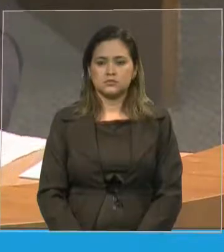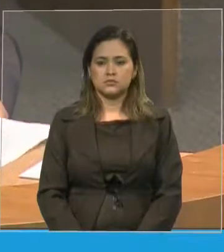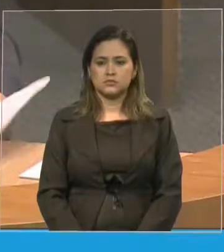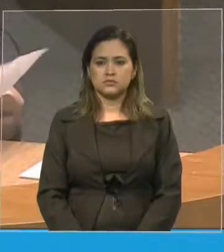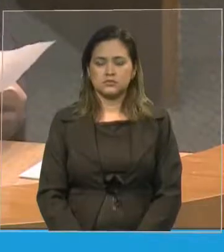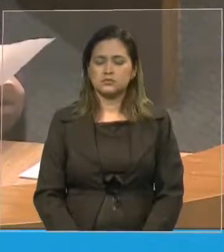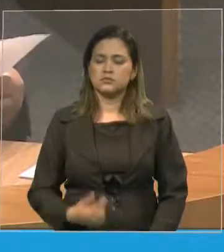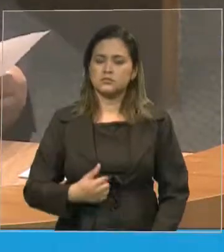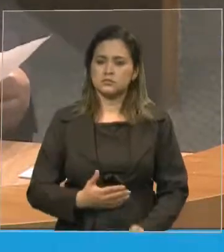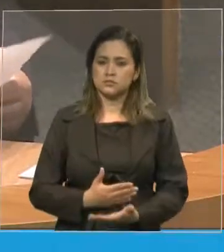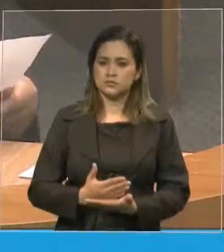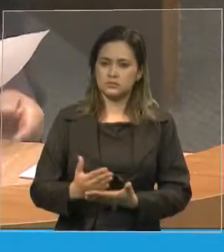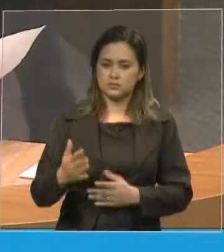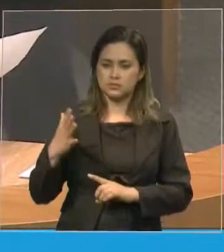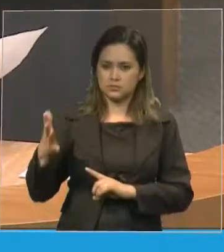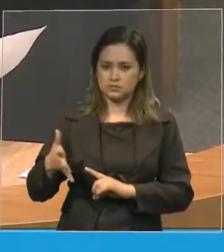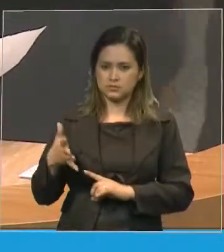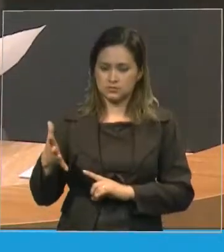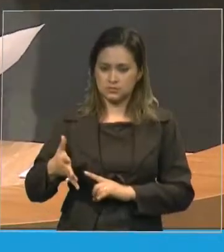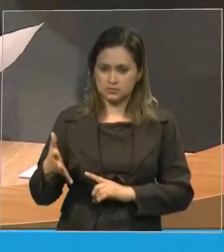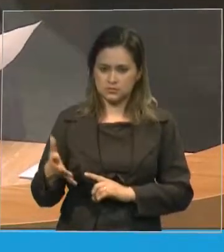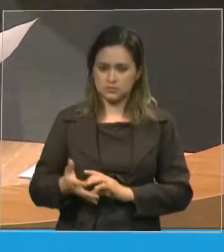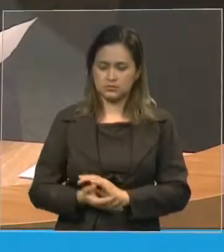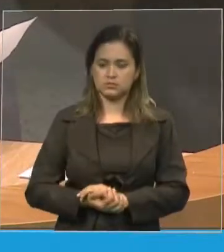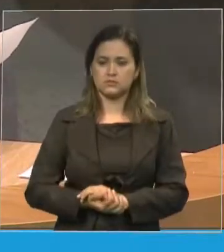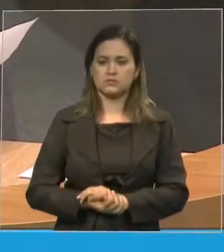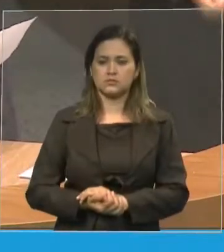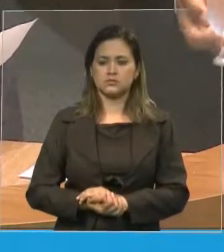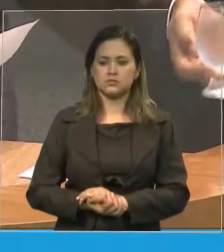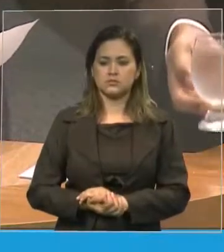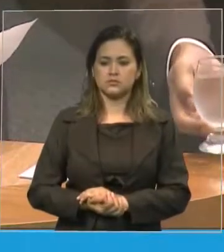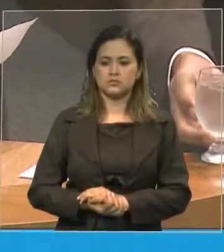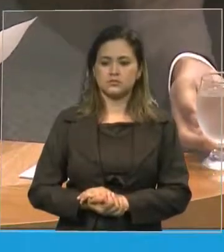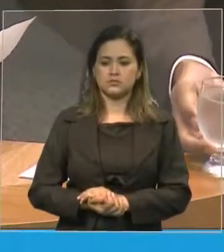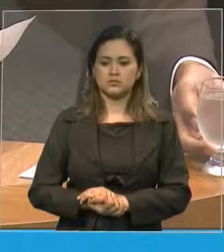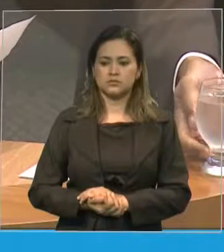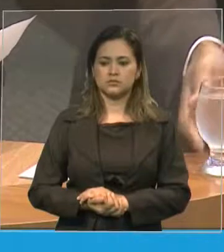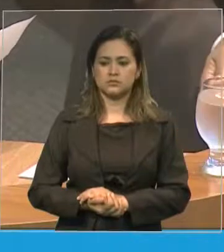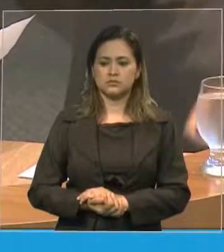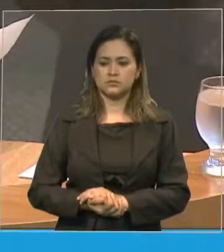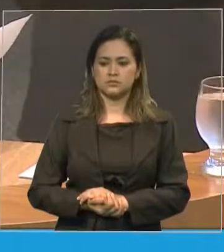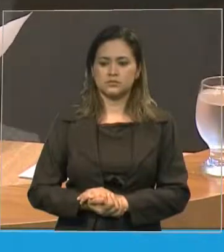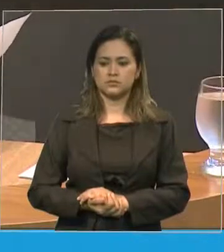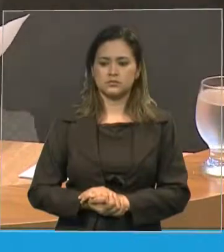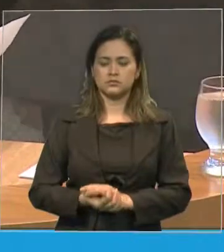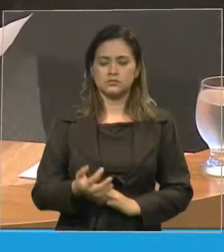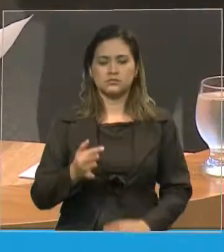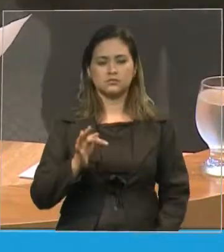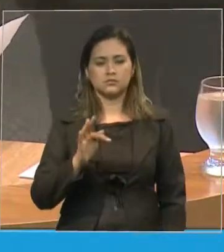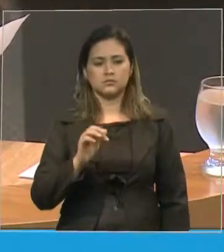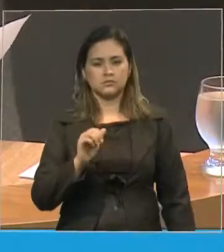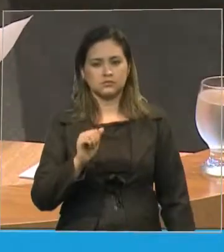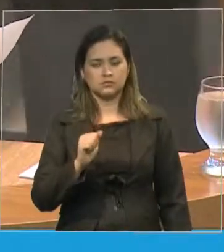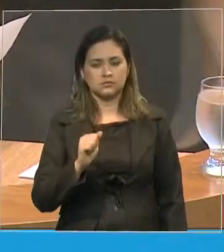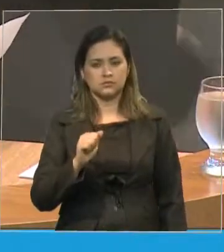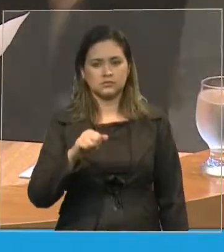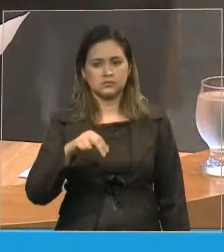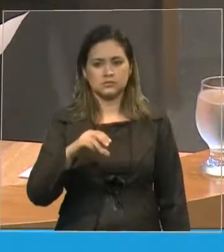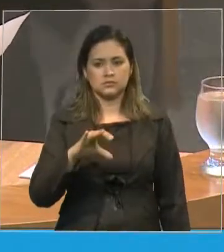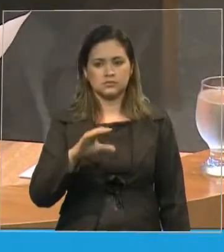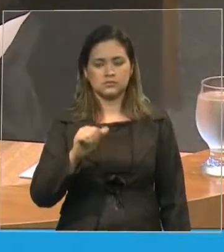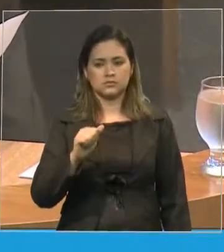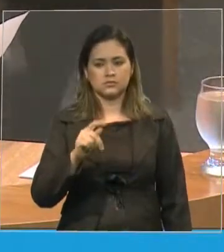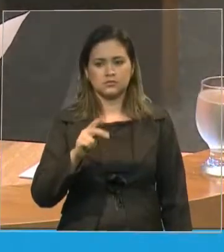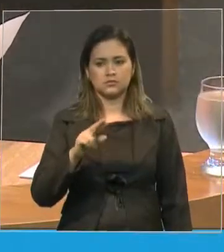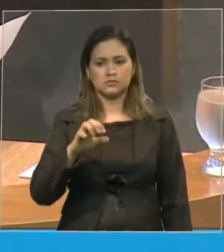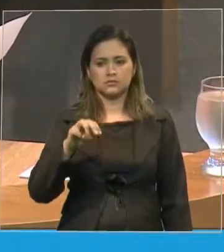referência à senhora presidente, a deputada Francisca Primo, senhores